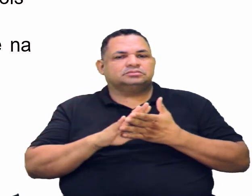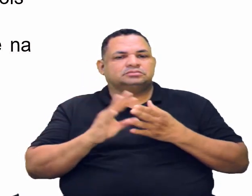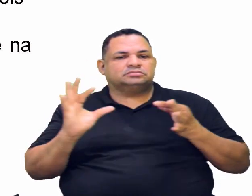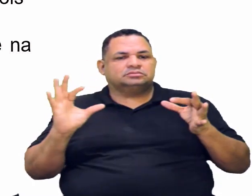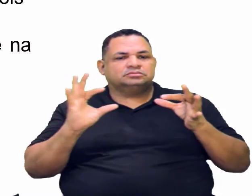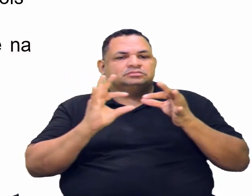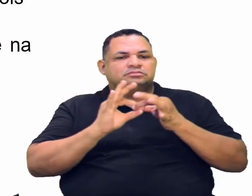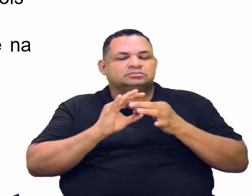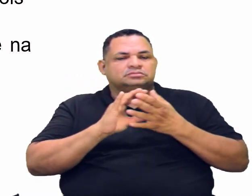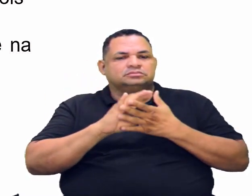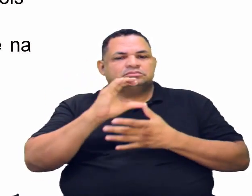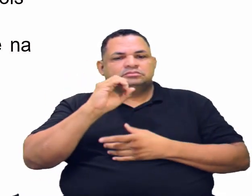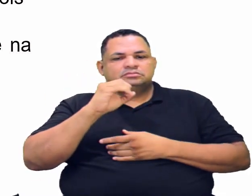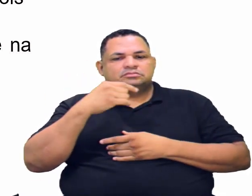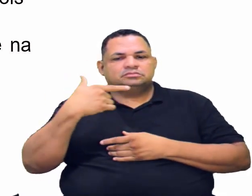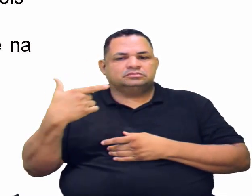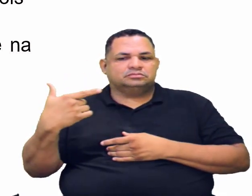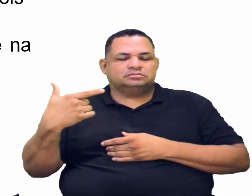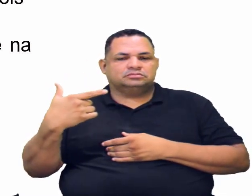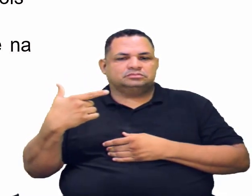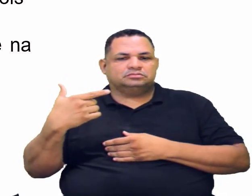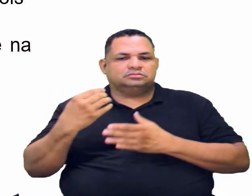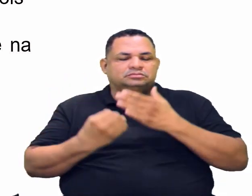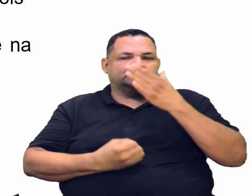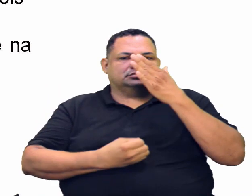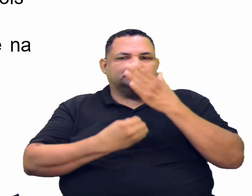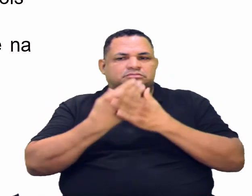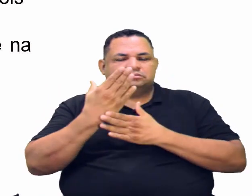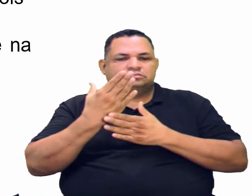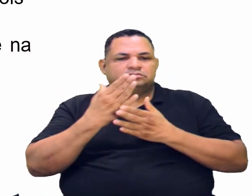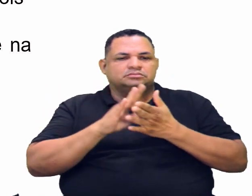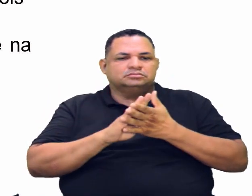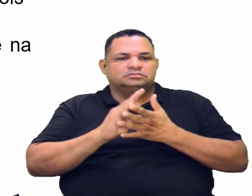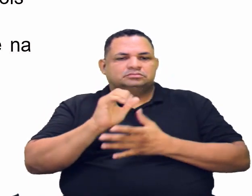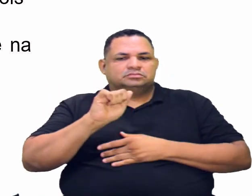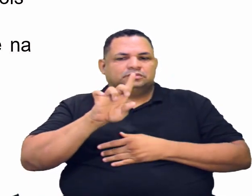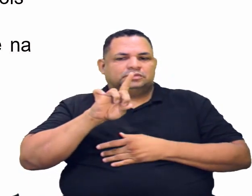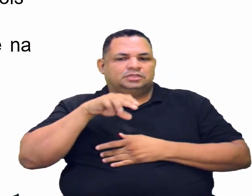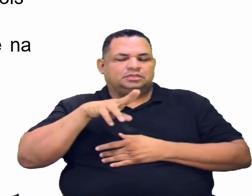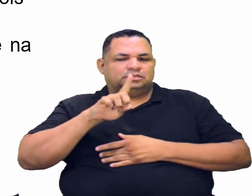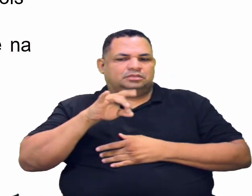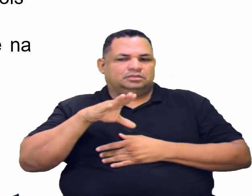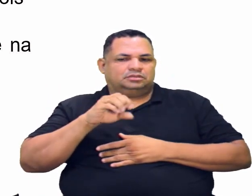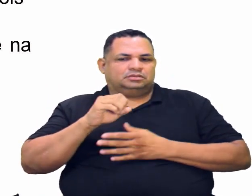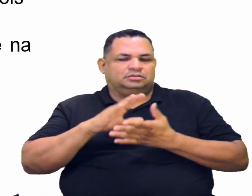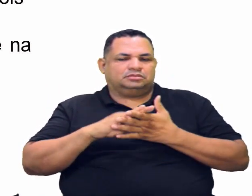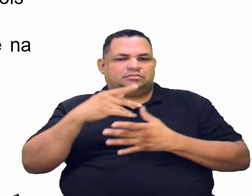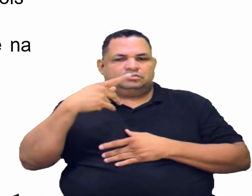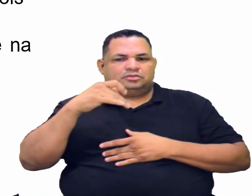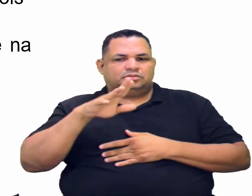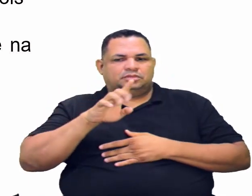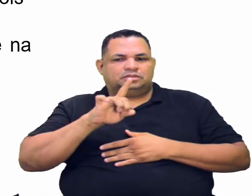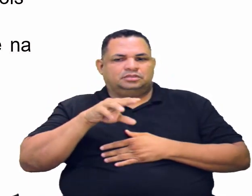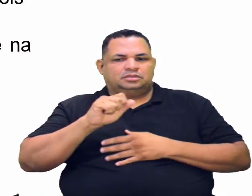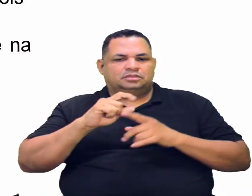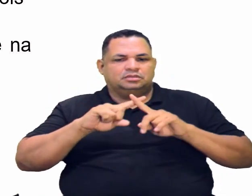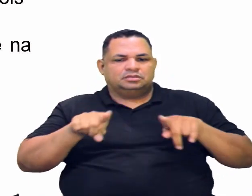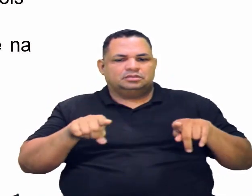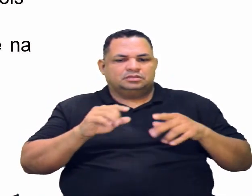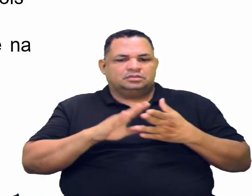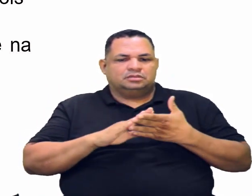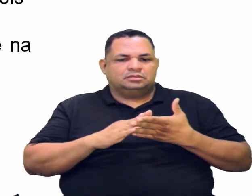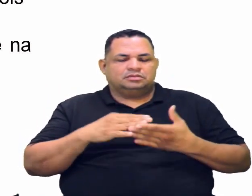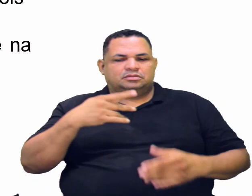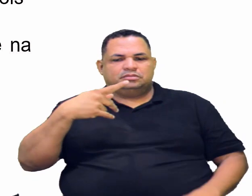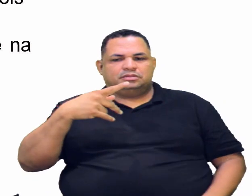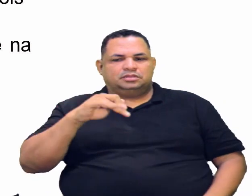se liga o oxigênio através de dupla ligação e dá origem ao nosso aldeído, que nesse caso é o propanal, mais o